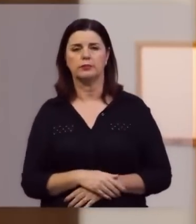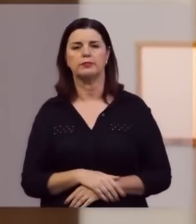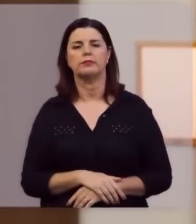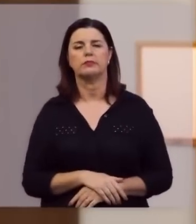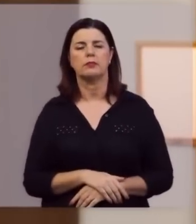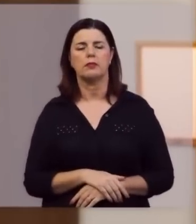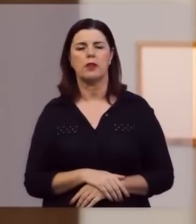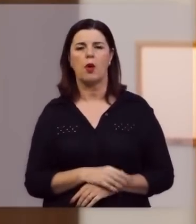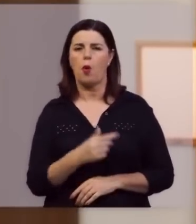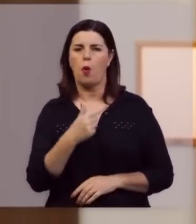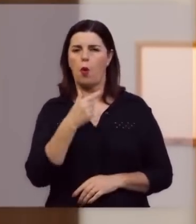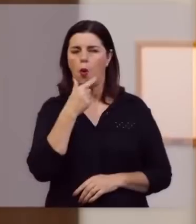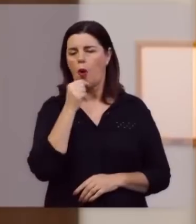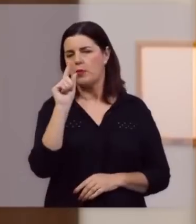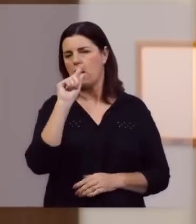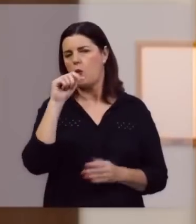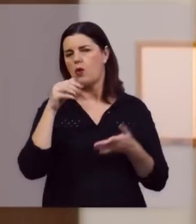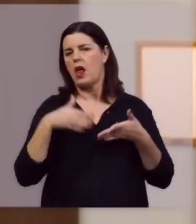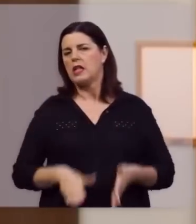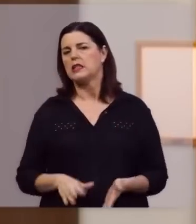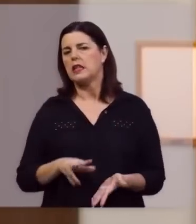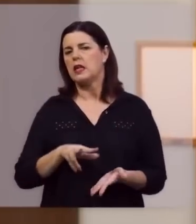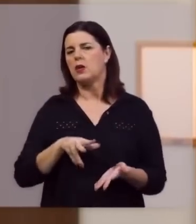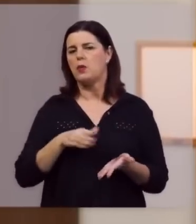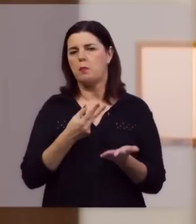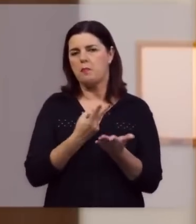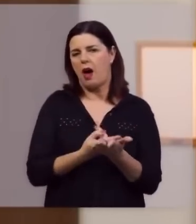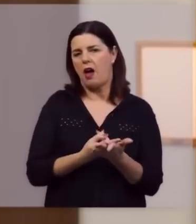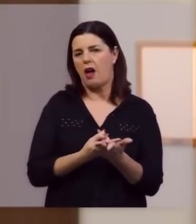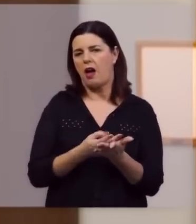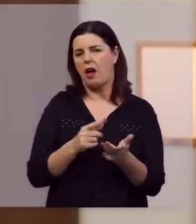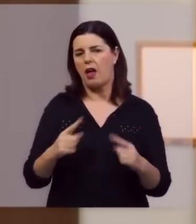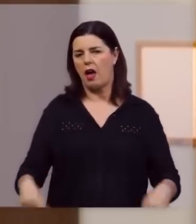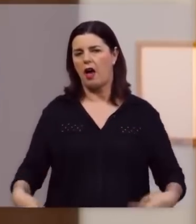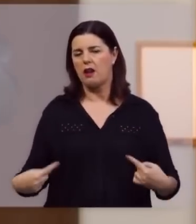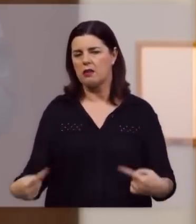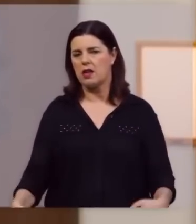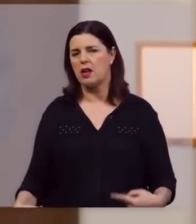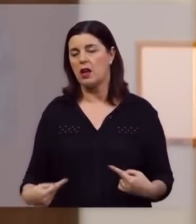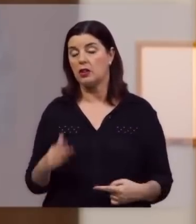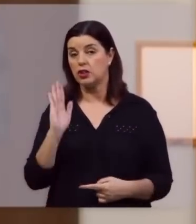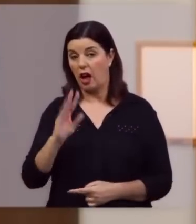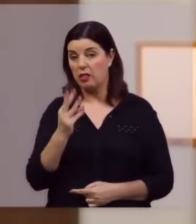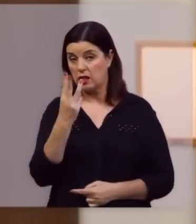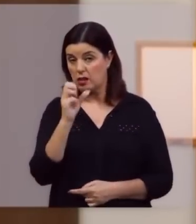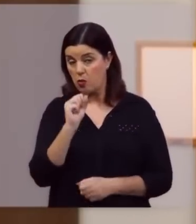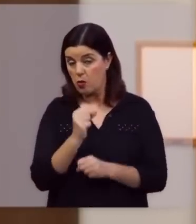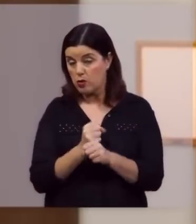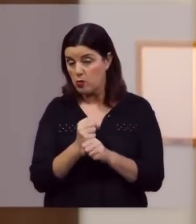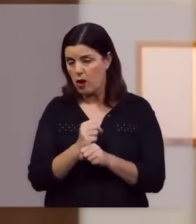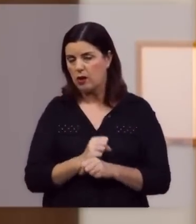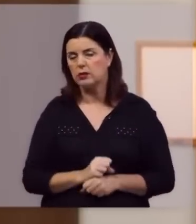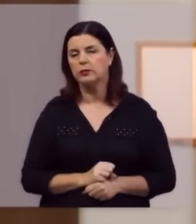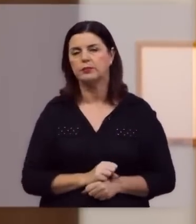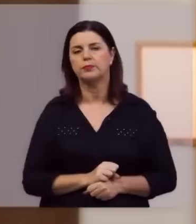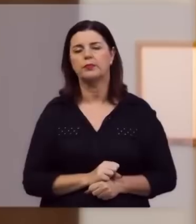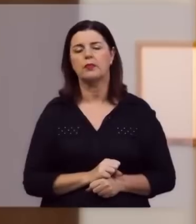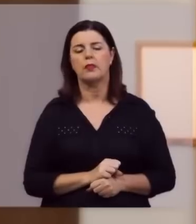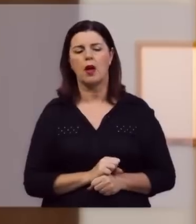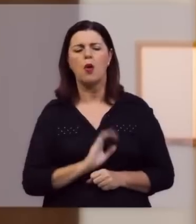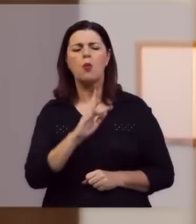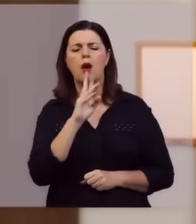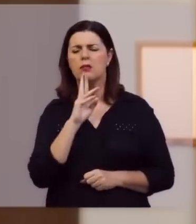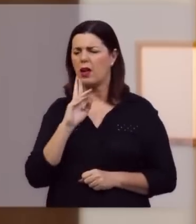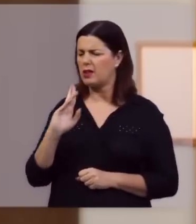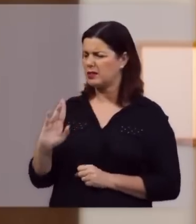este homem não nasceu paralítico, ele ficou paralítico, e já estava assim há 38 anos, quando este